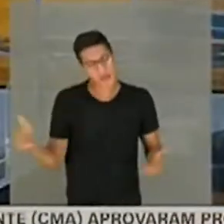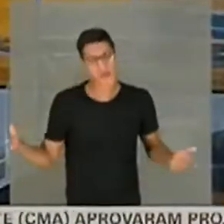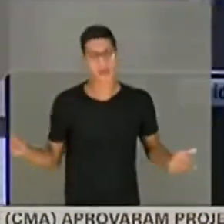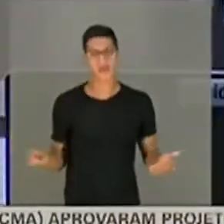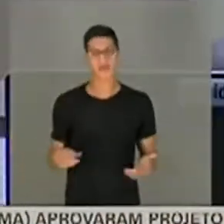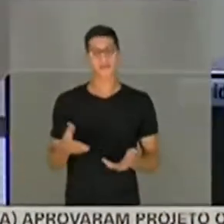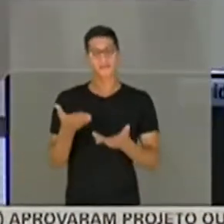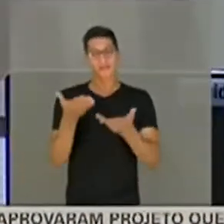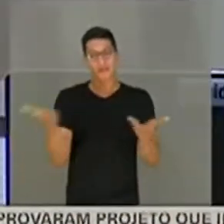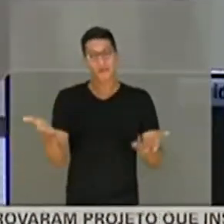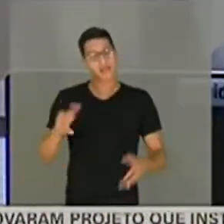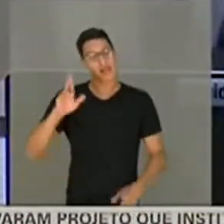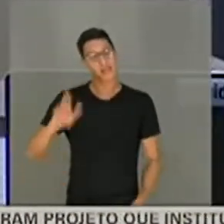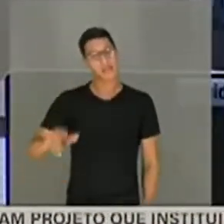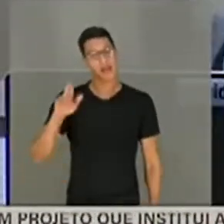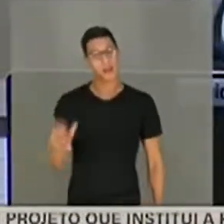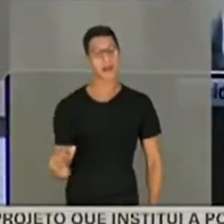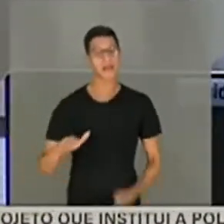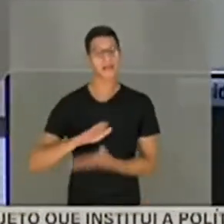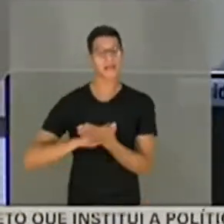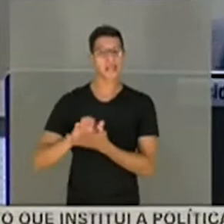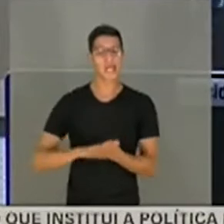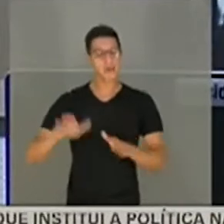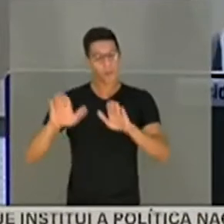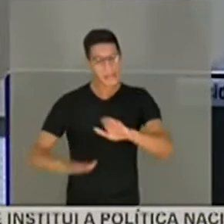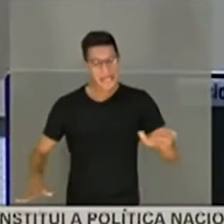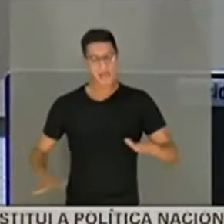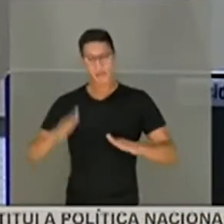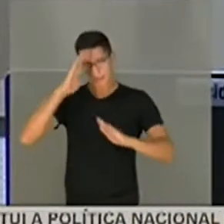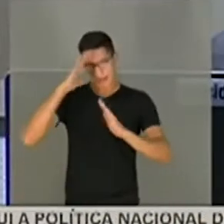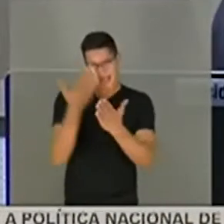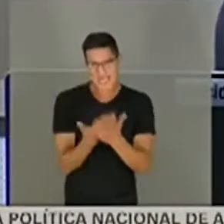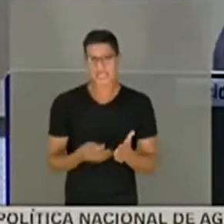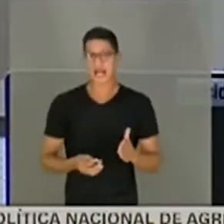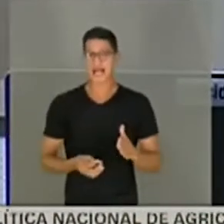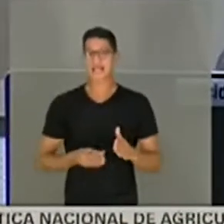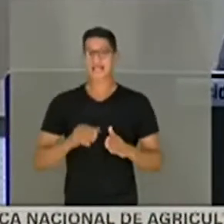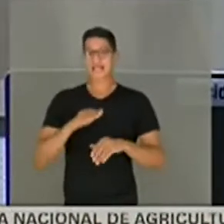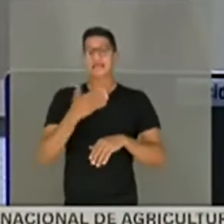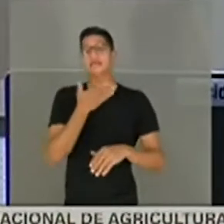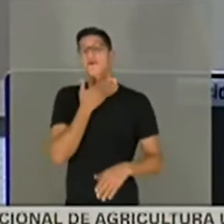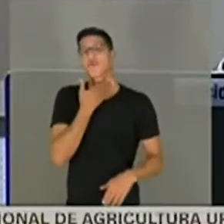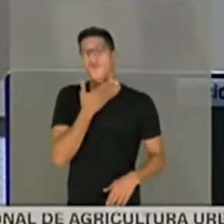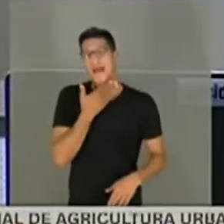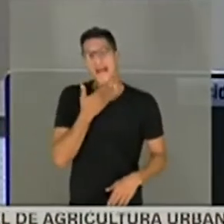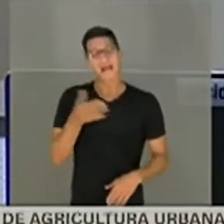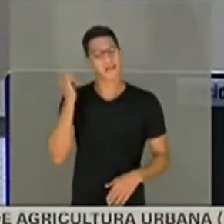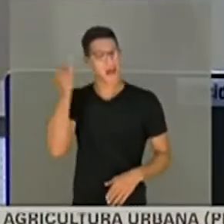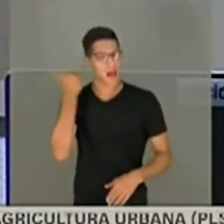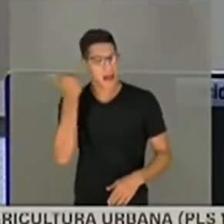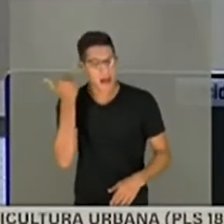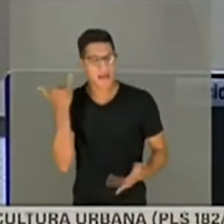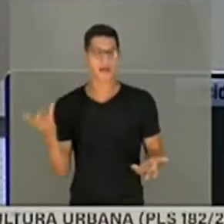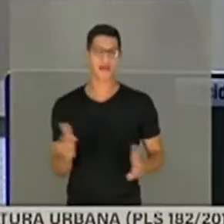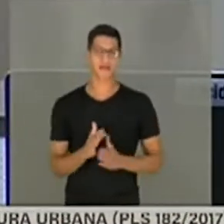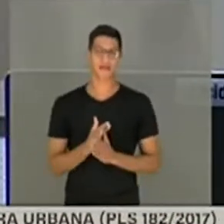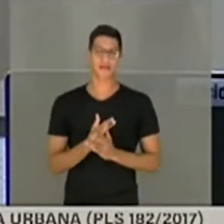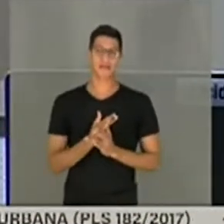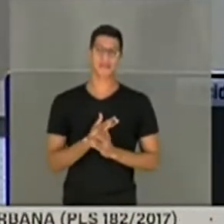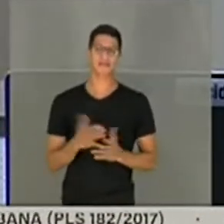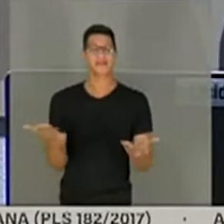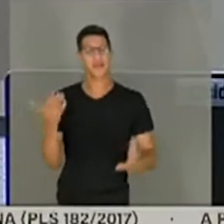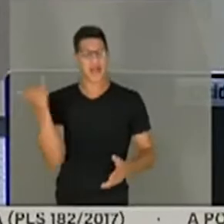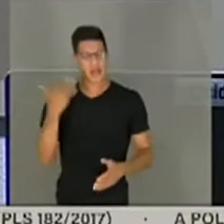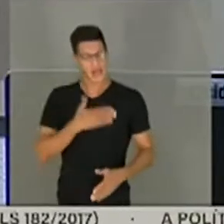Vossa Excelência não é nenhum menino para acreditar em conversa da carochinha, rapaz. Quando não agrada a Vossa Excelência... Não